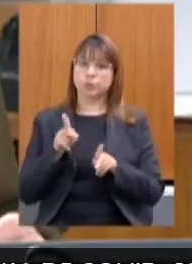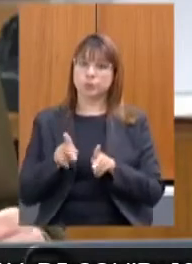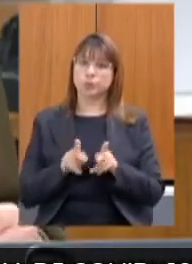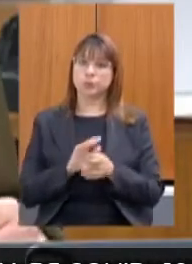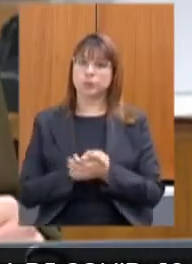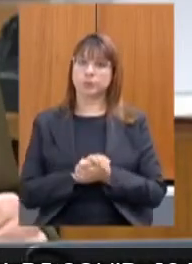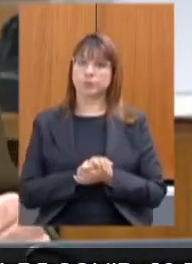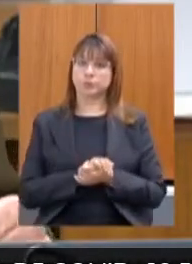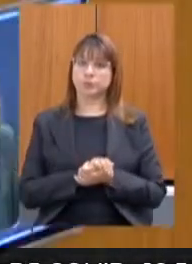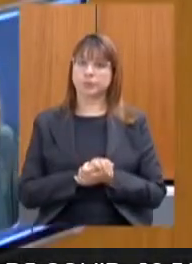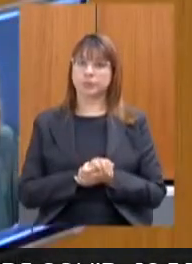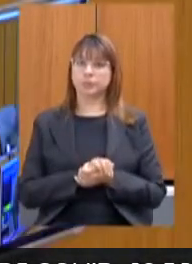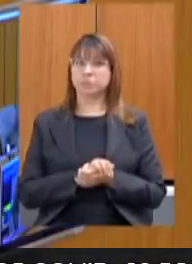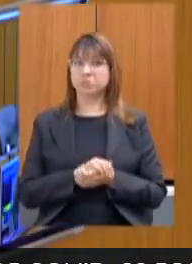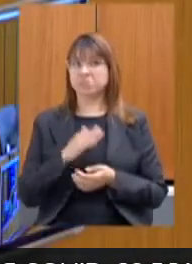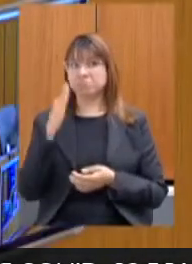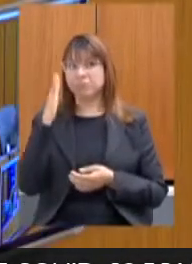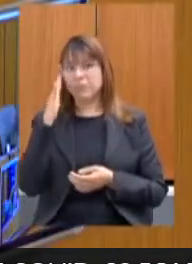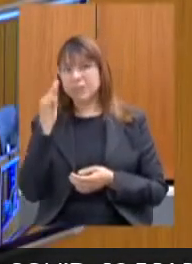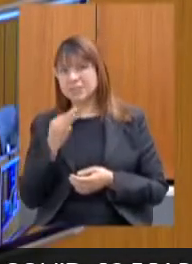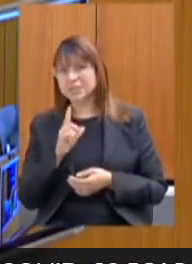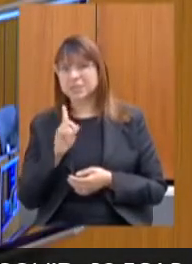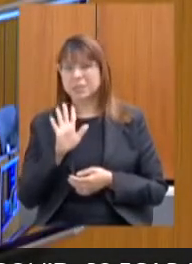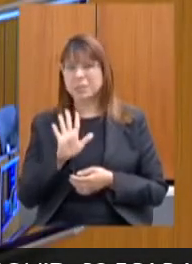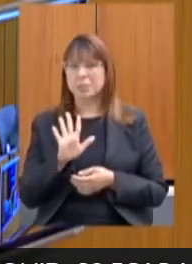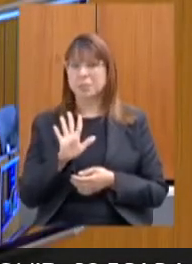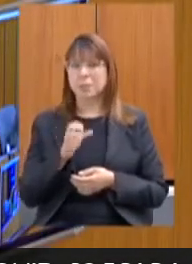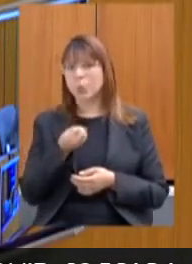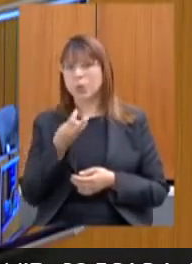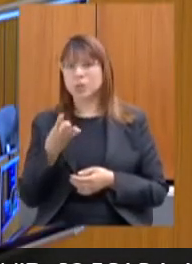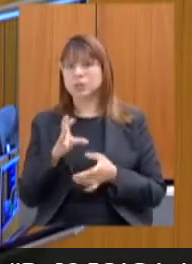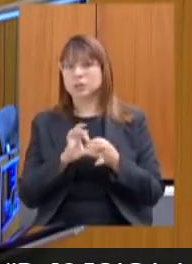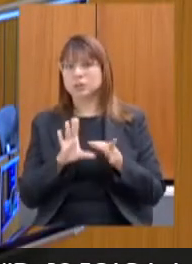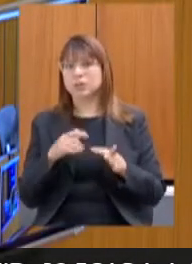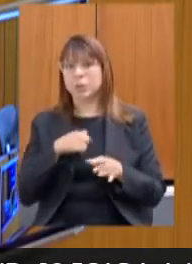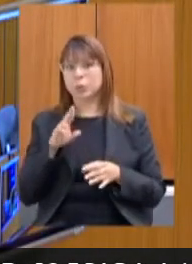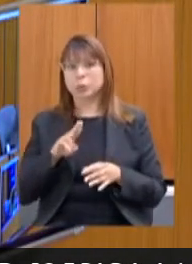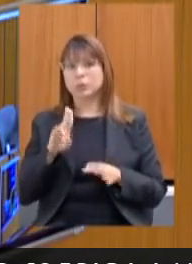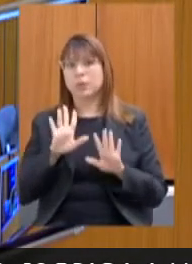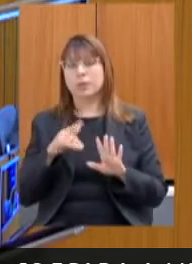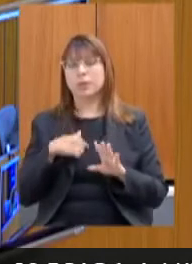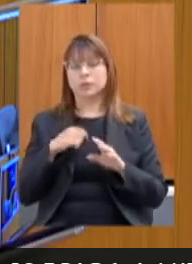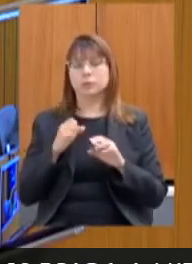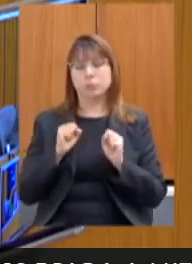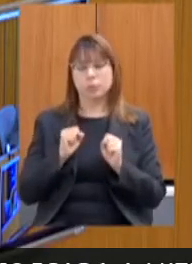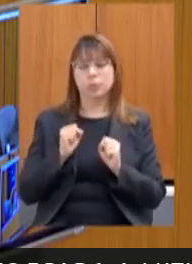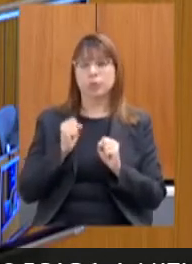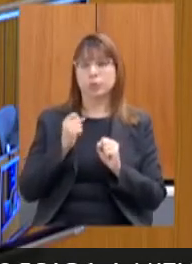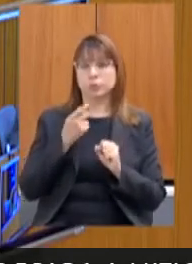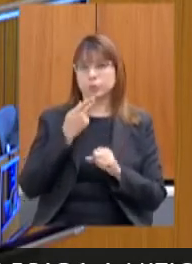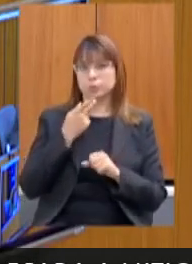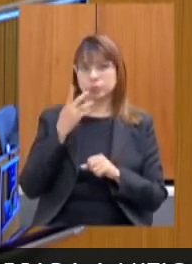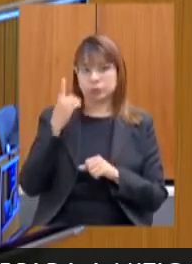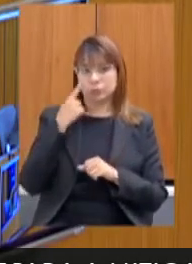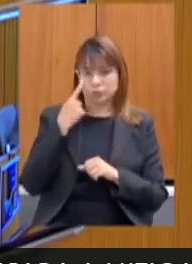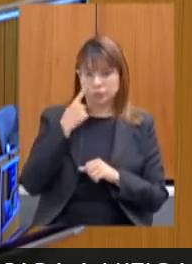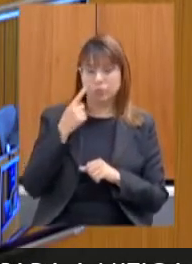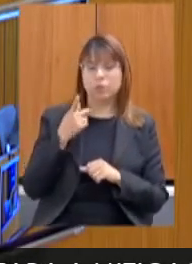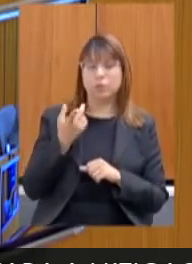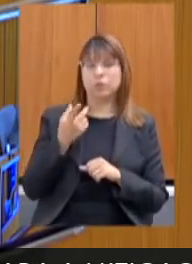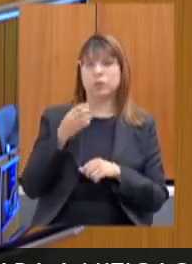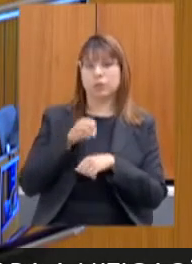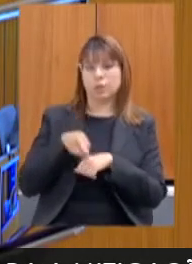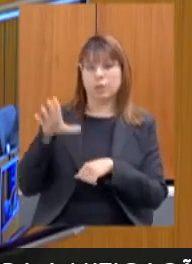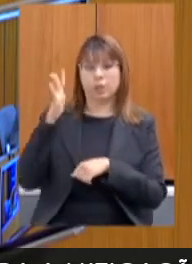eu não tenho certeza de quantas foram liberadas eu usei mas eu posso verificar e trazer para o senhor mandar essa